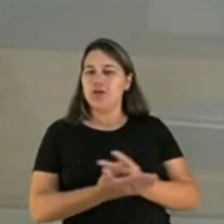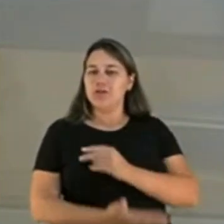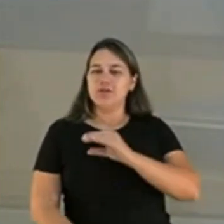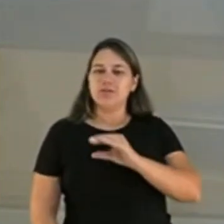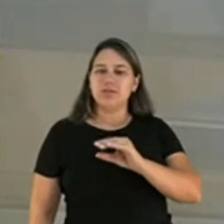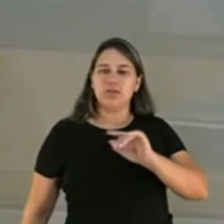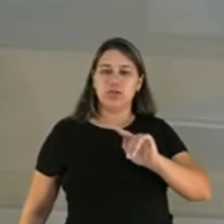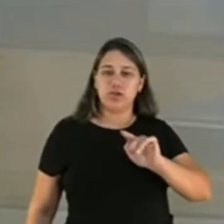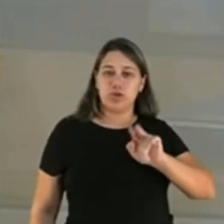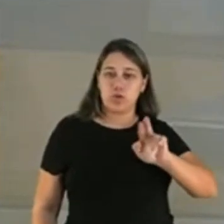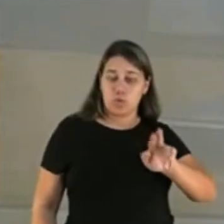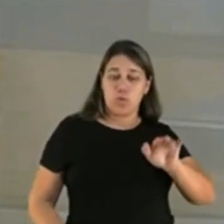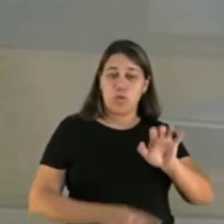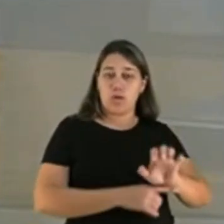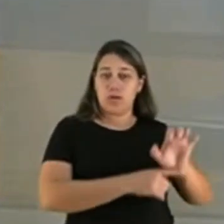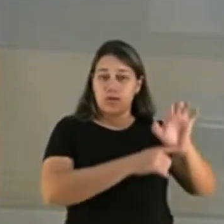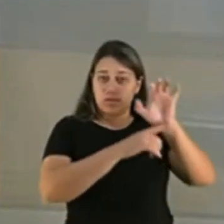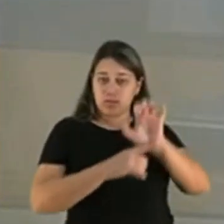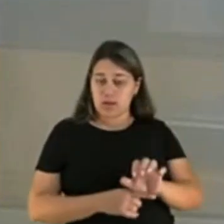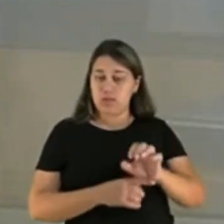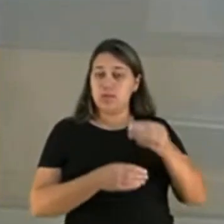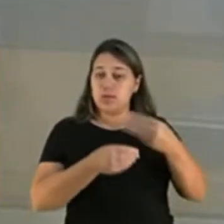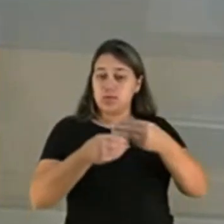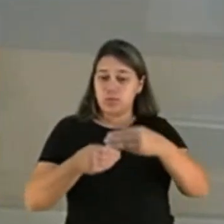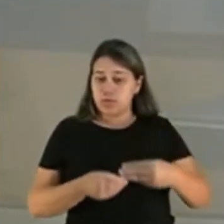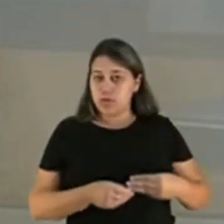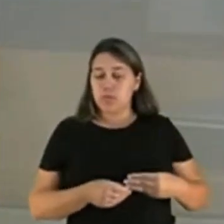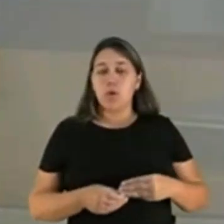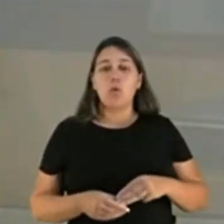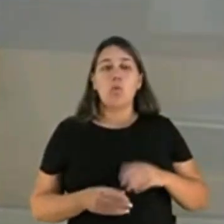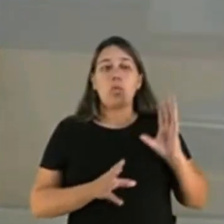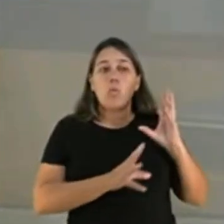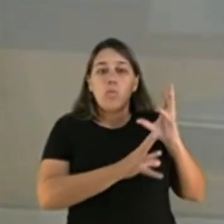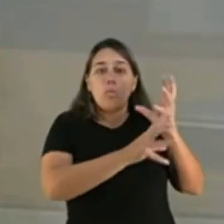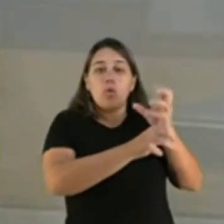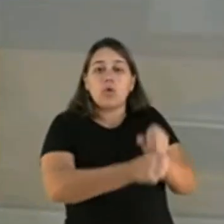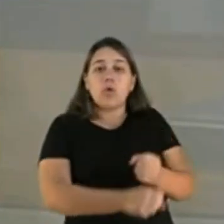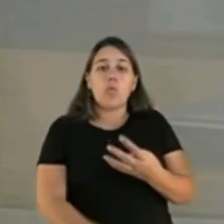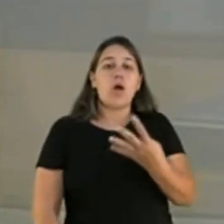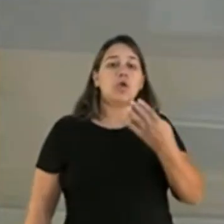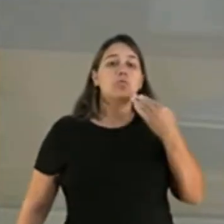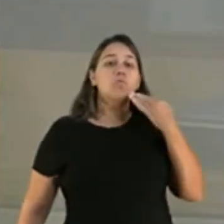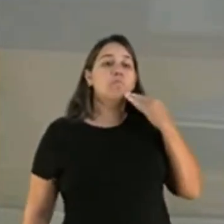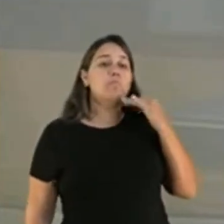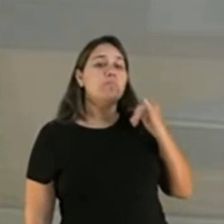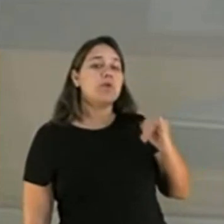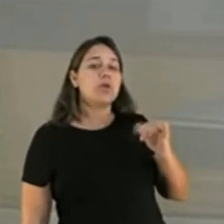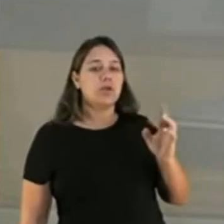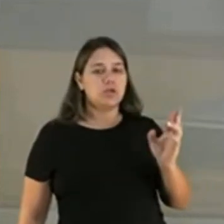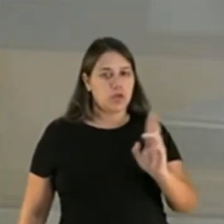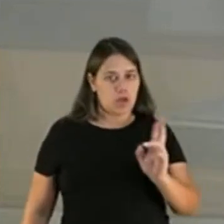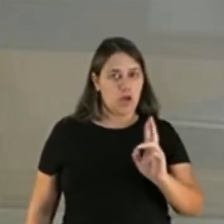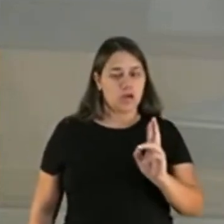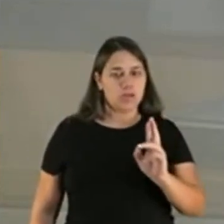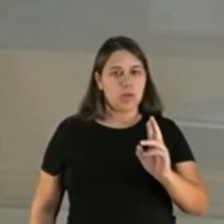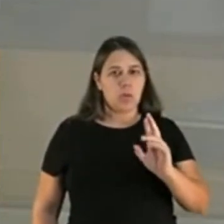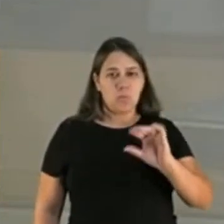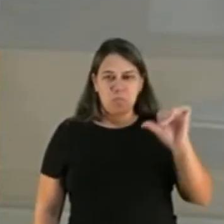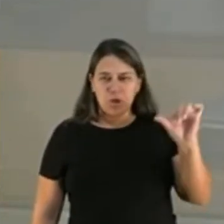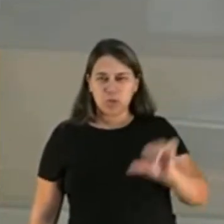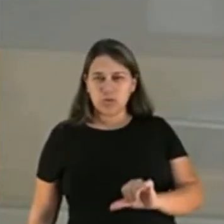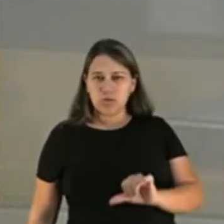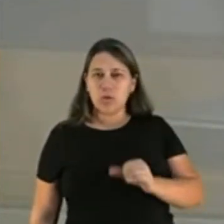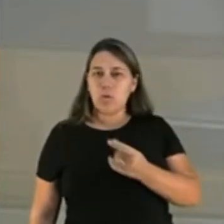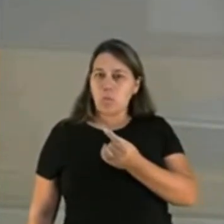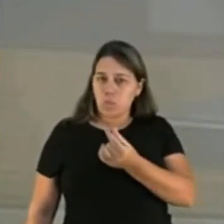em estados e municípios, num montante de R 4 bilhões, prejuízo efetivo de milhares de